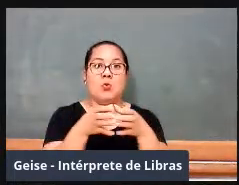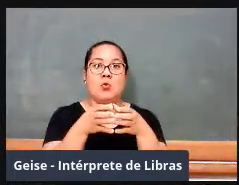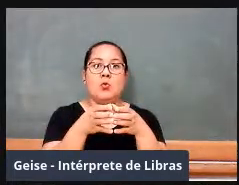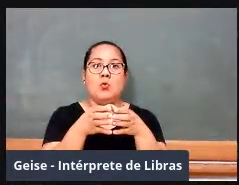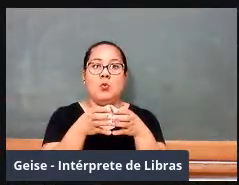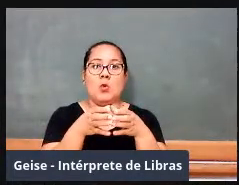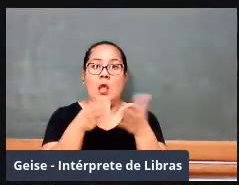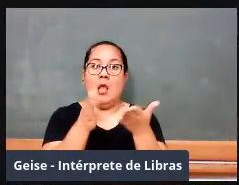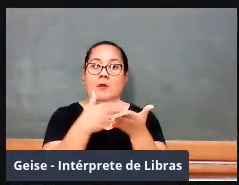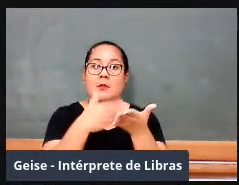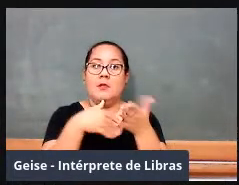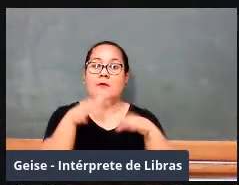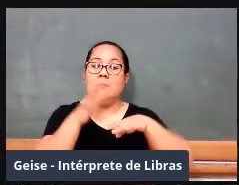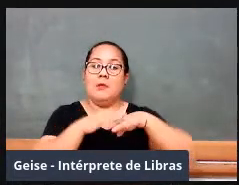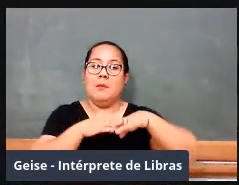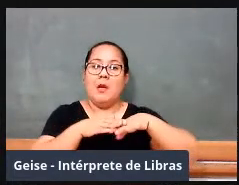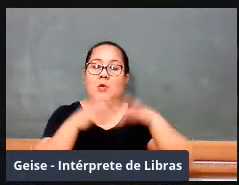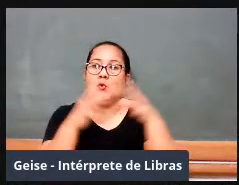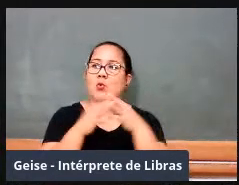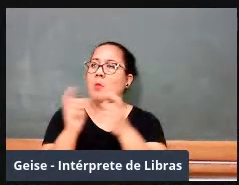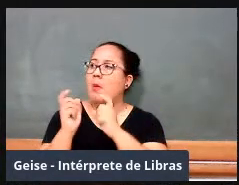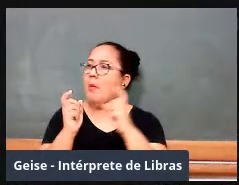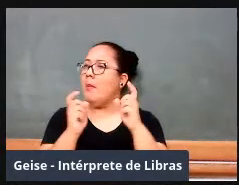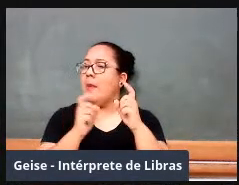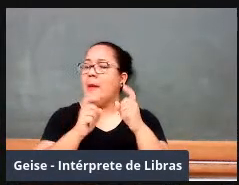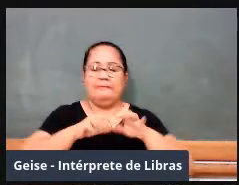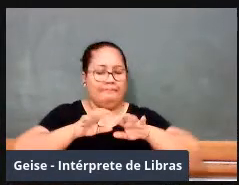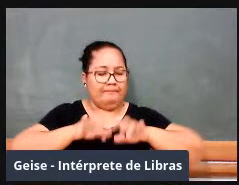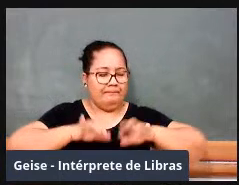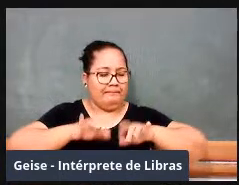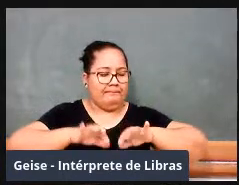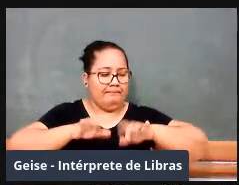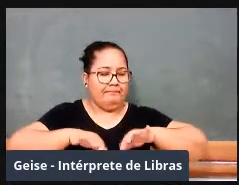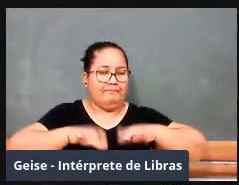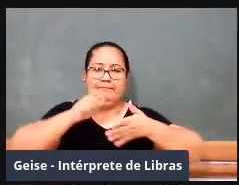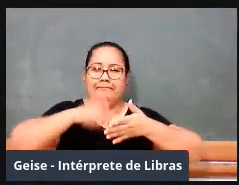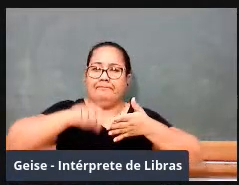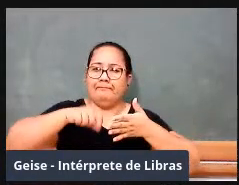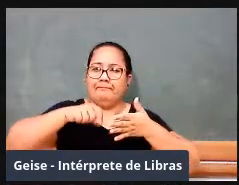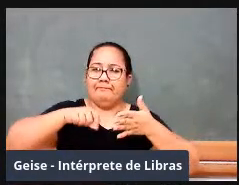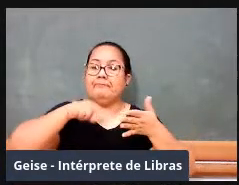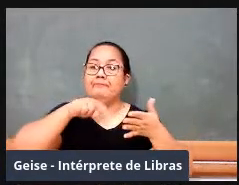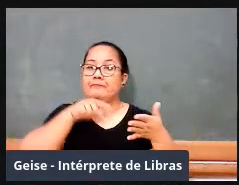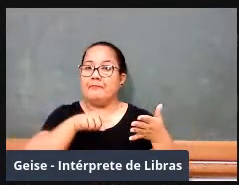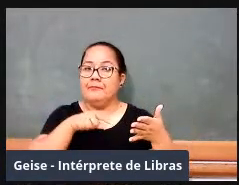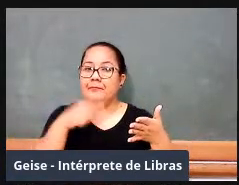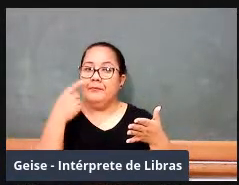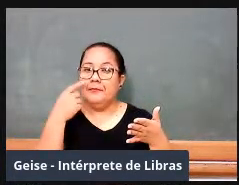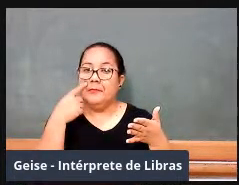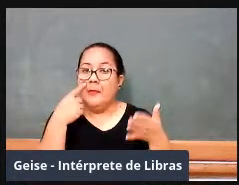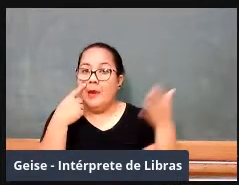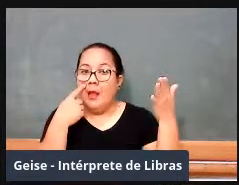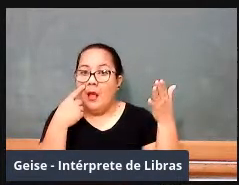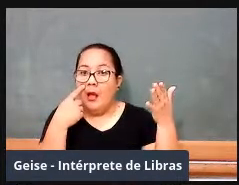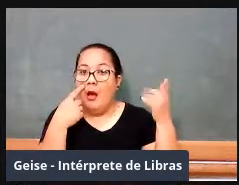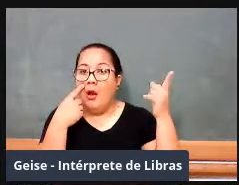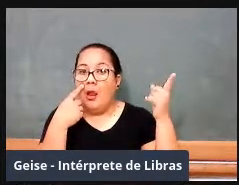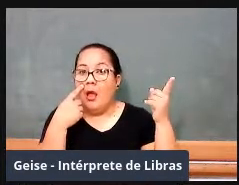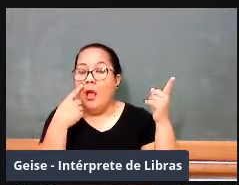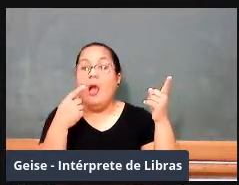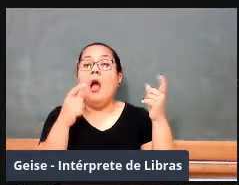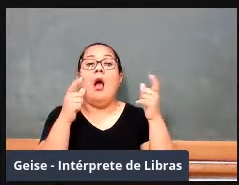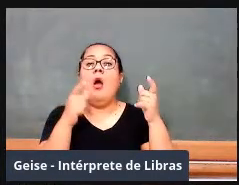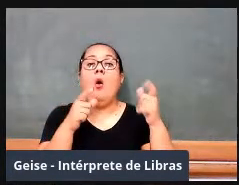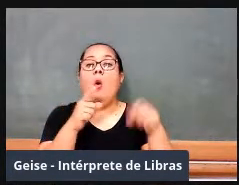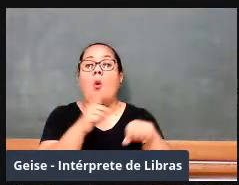Ensino de Matemática, no âmbito de uma época que, aqui do canto direito, é uma época em que